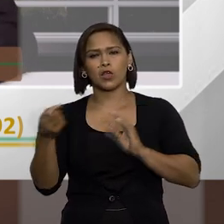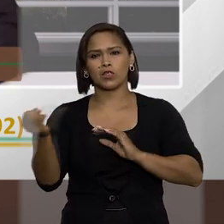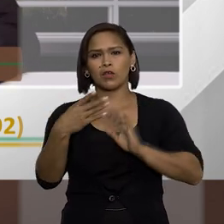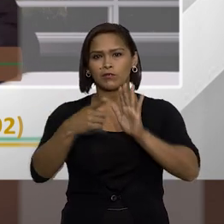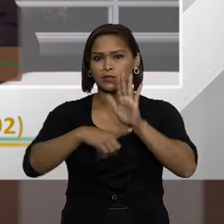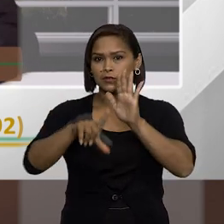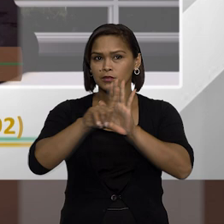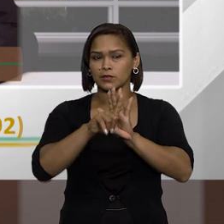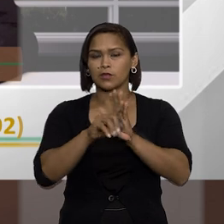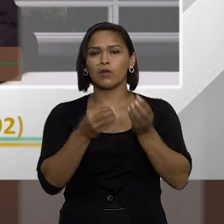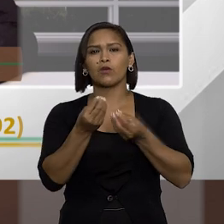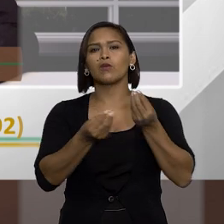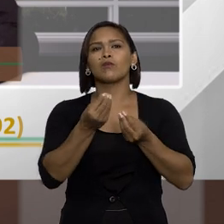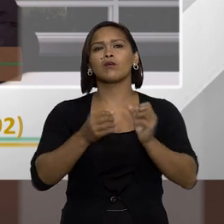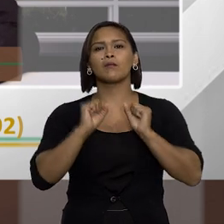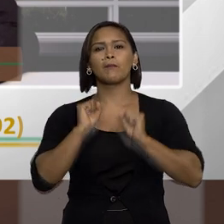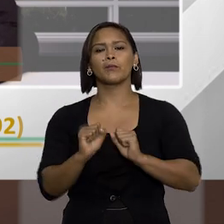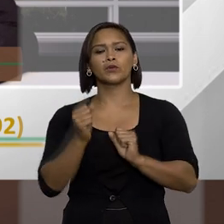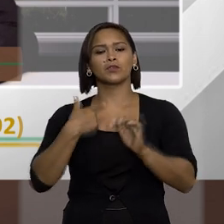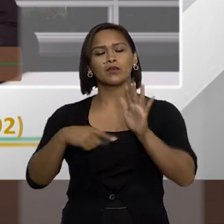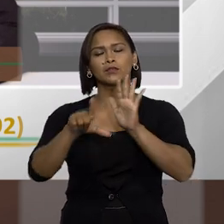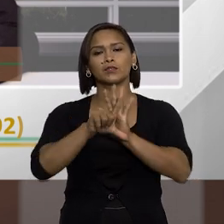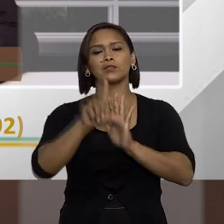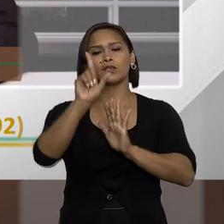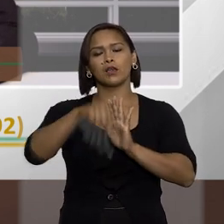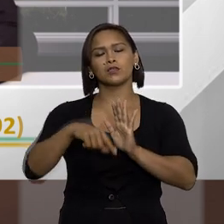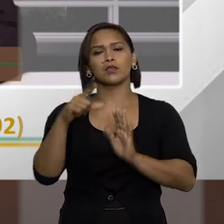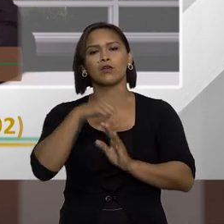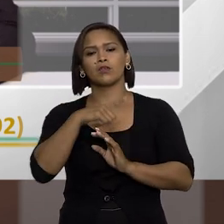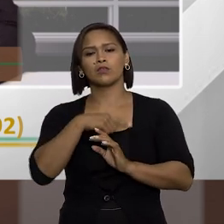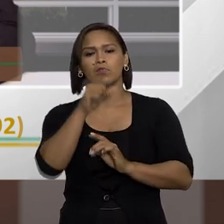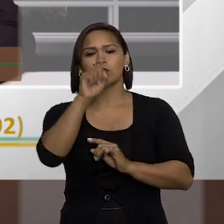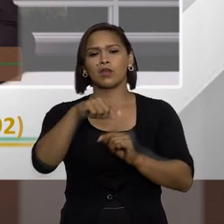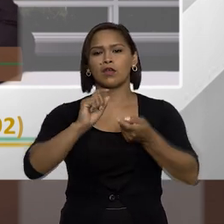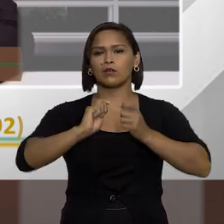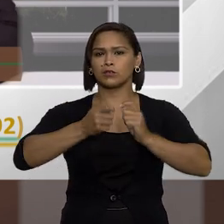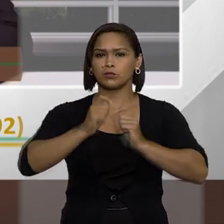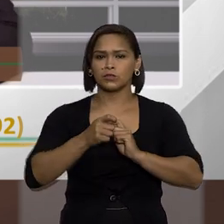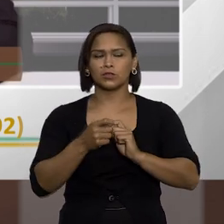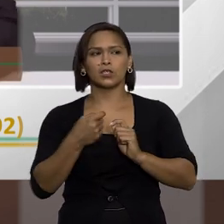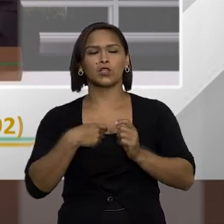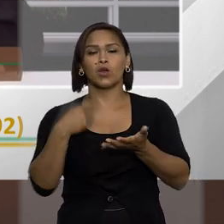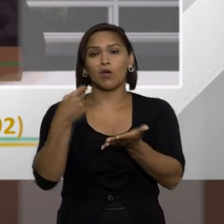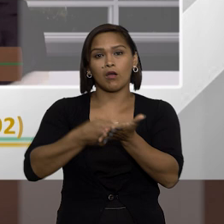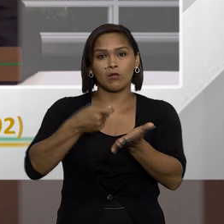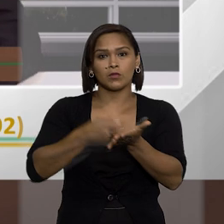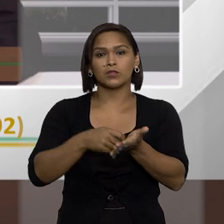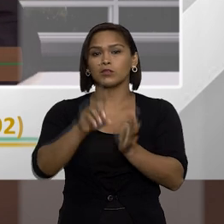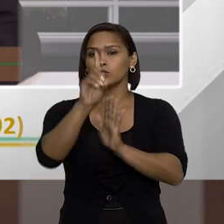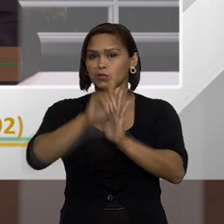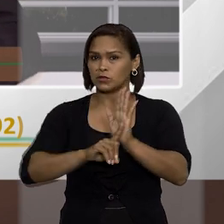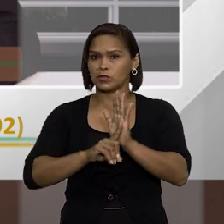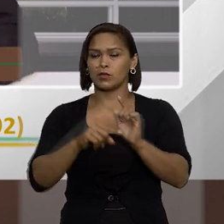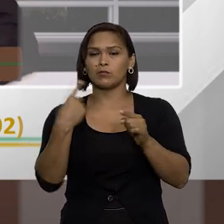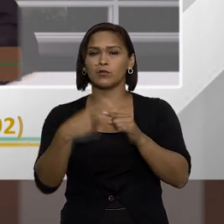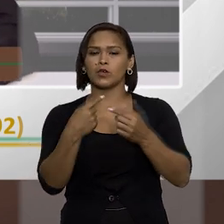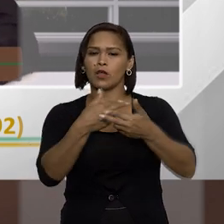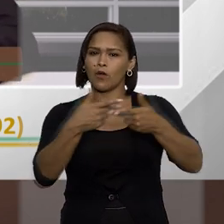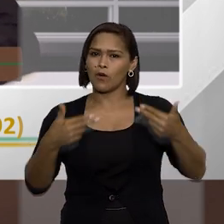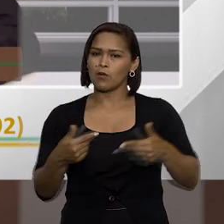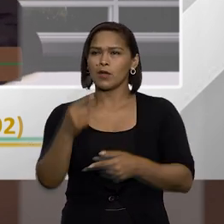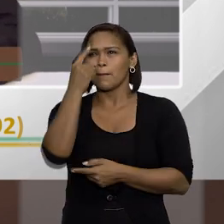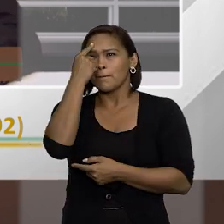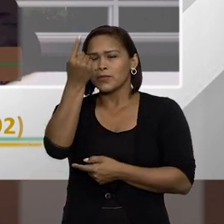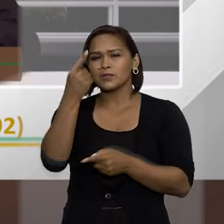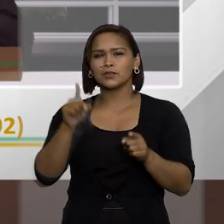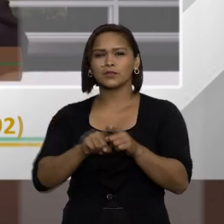vem uma nova legislação, quais poderes essa legislação confere ao administrador, ao aplicador do direito. Porque muitas